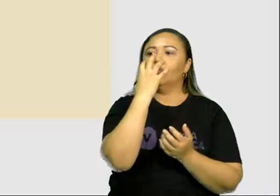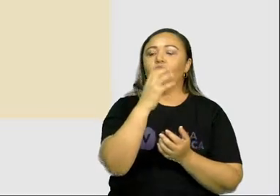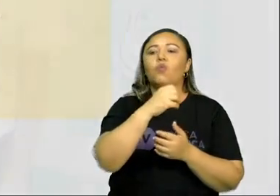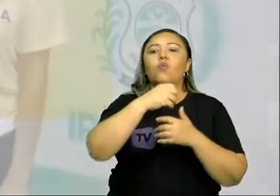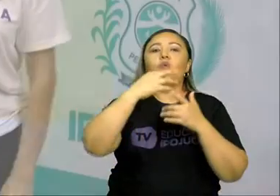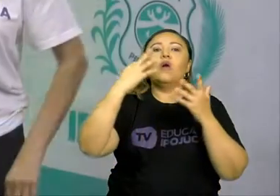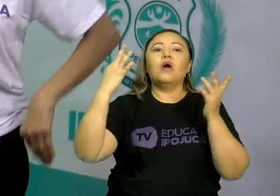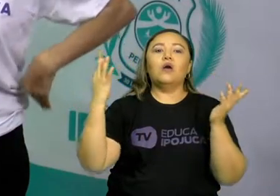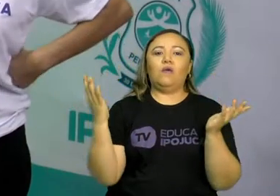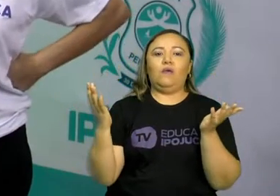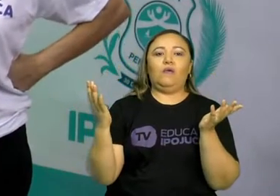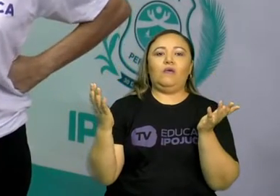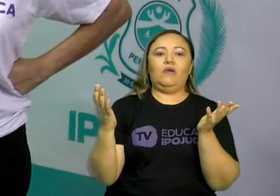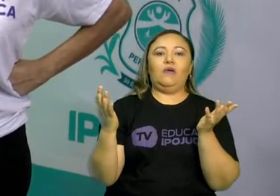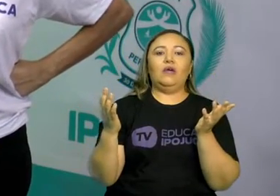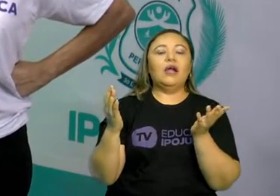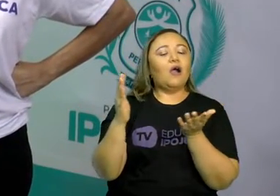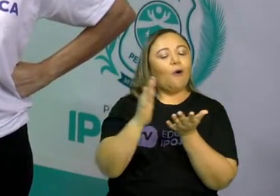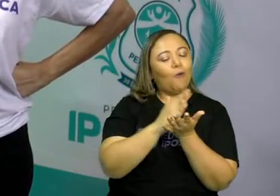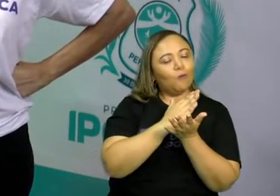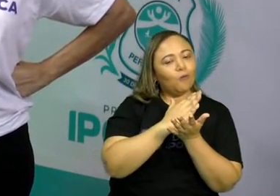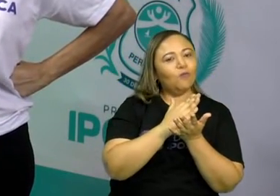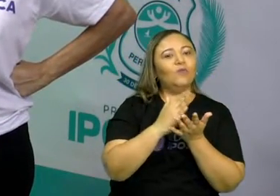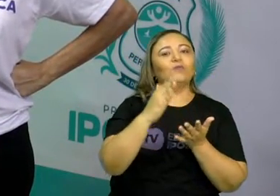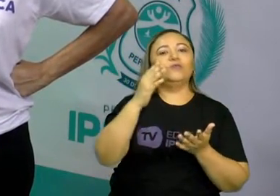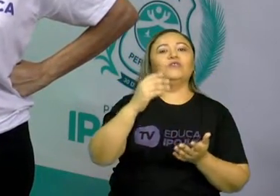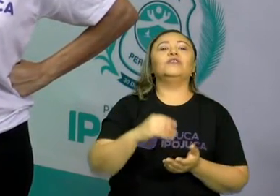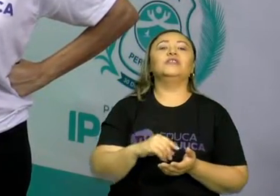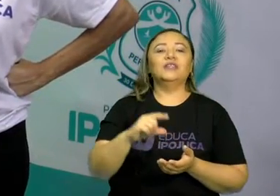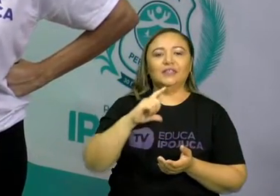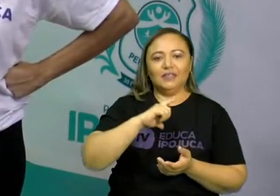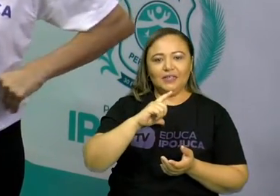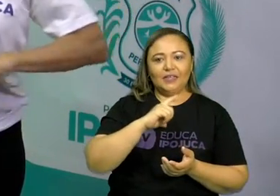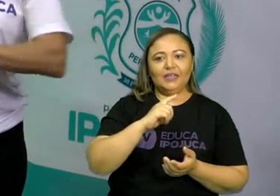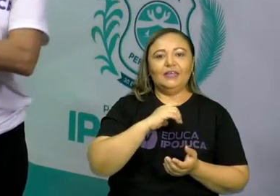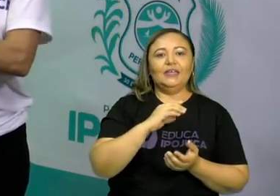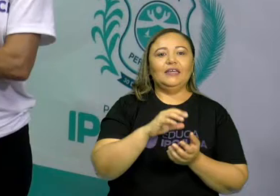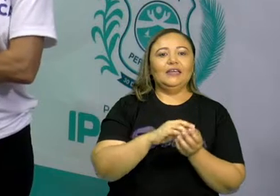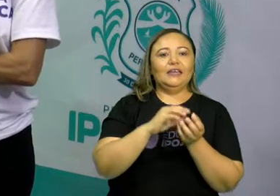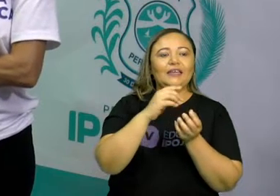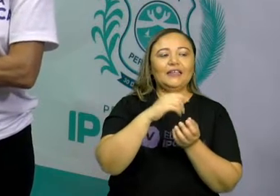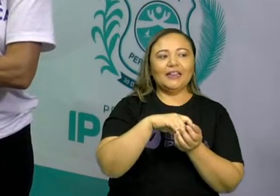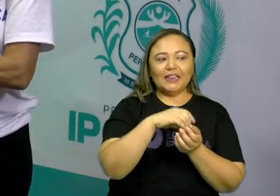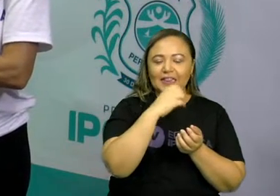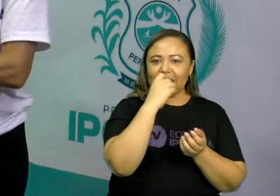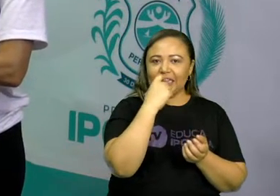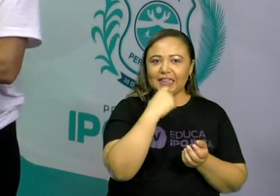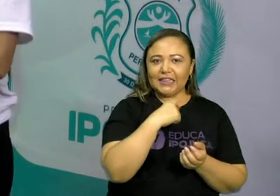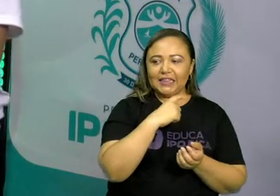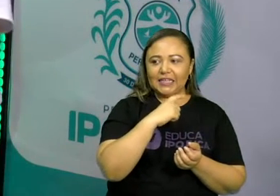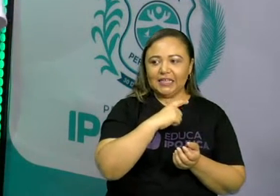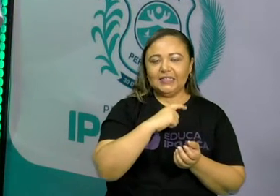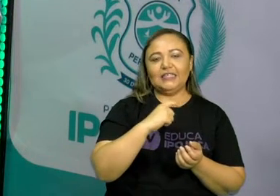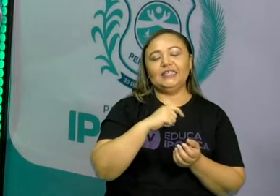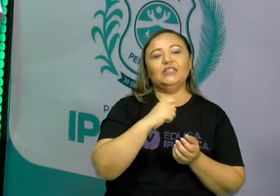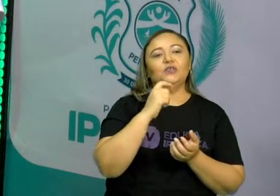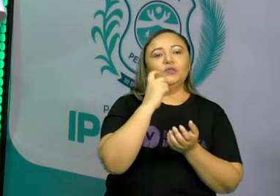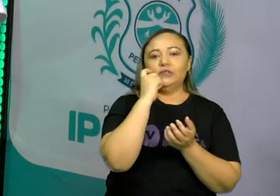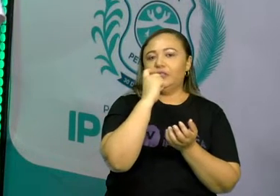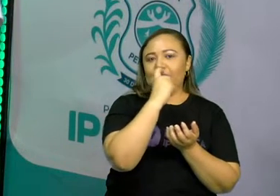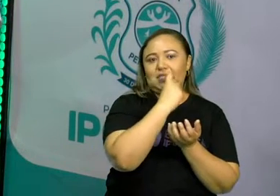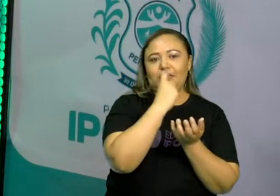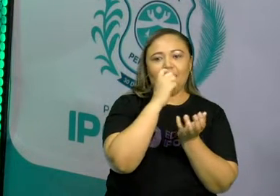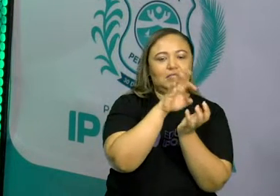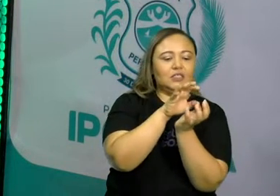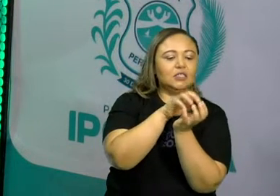Olha, nós temos dentes humanos que se parecem com cachorros. E quais são eles? Conforme o